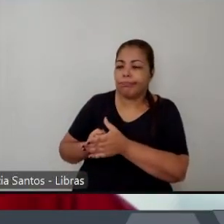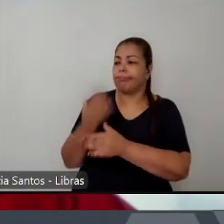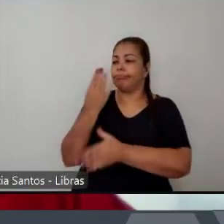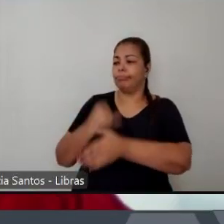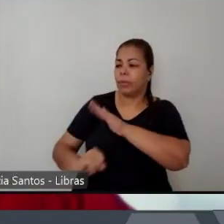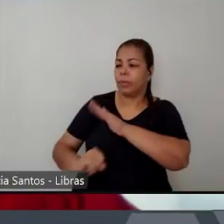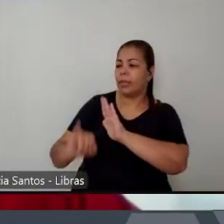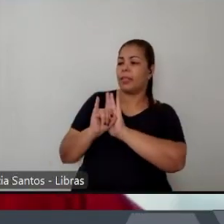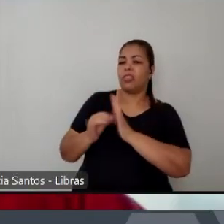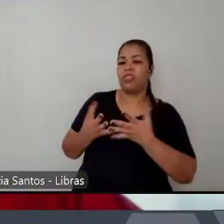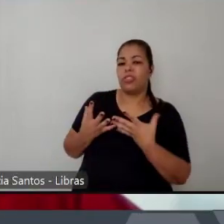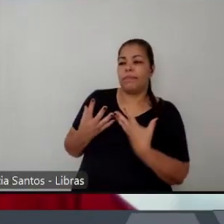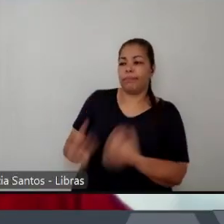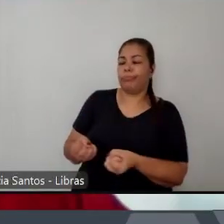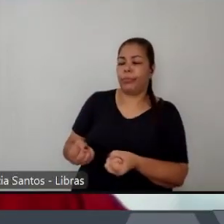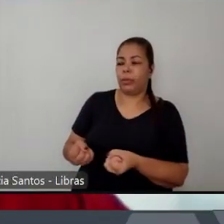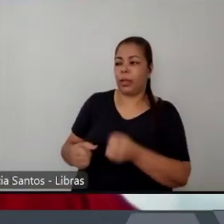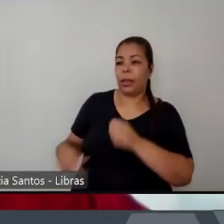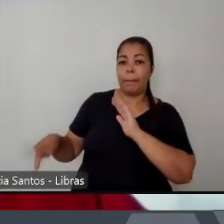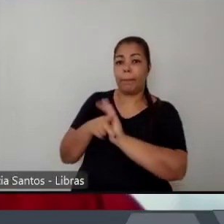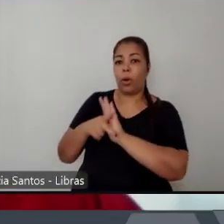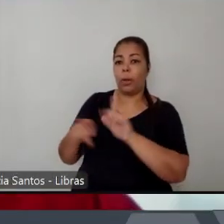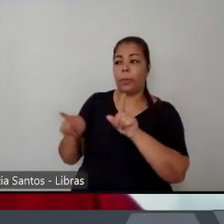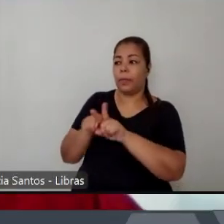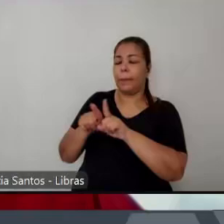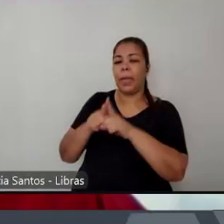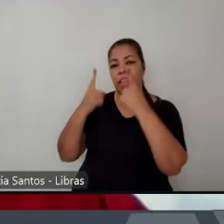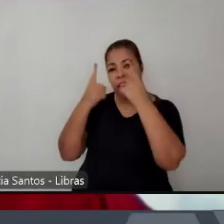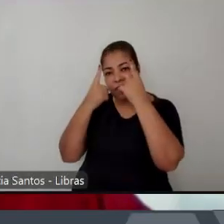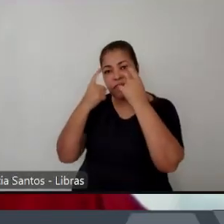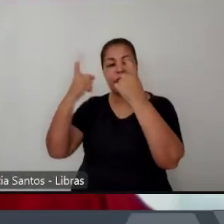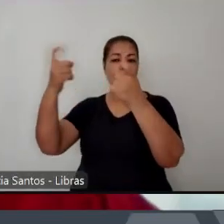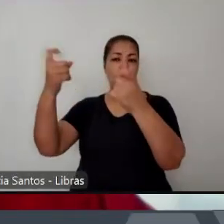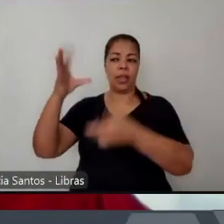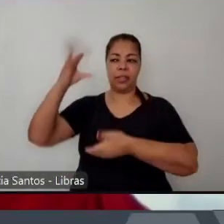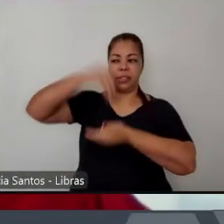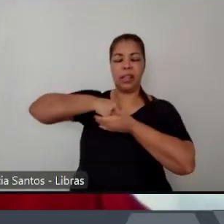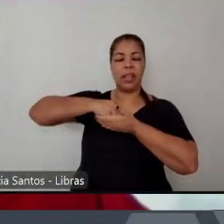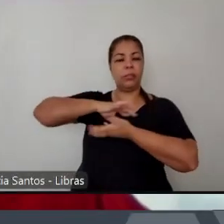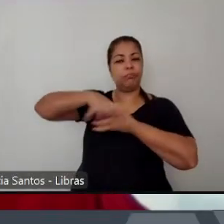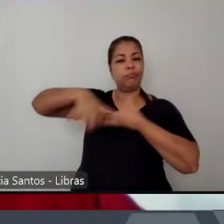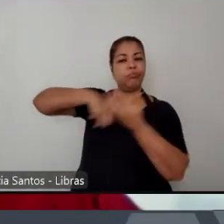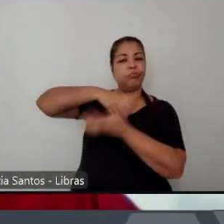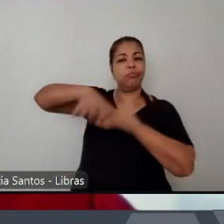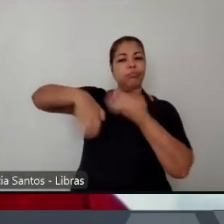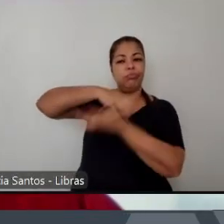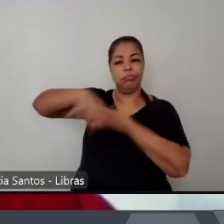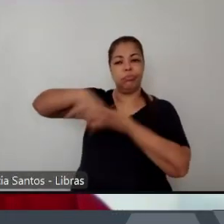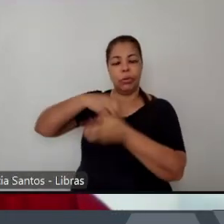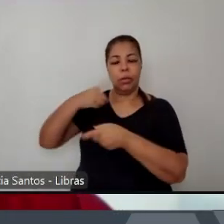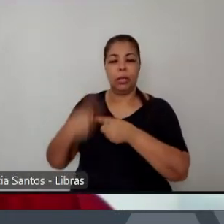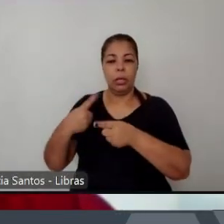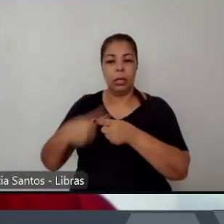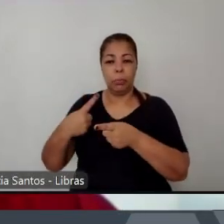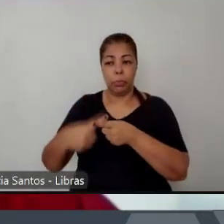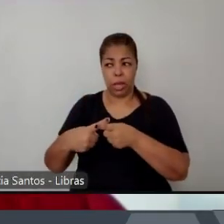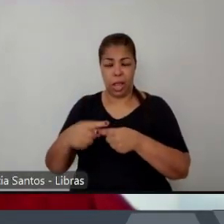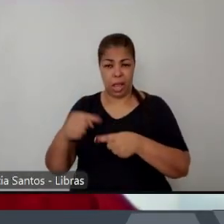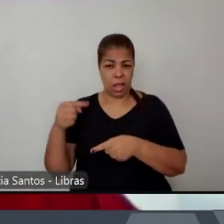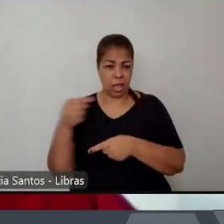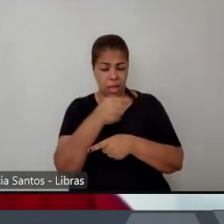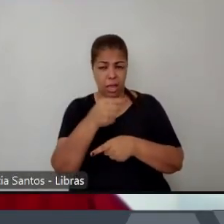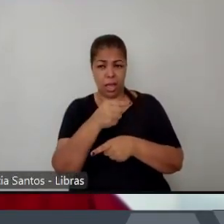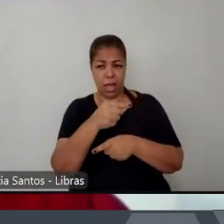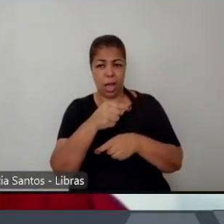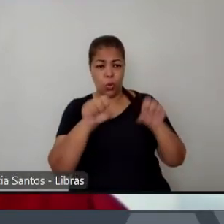identidade própria uma identidade violenta e já que o sistema os enxerga dessa forma eles preferem bater